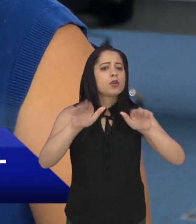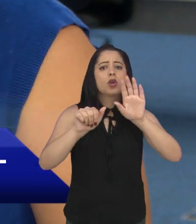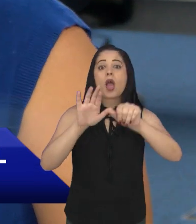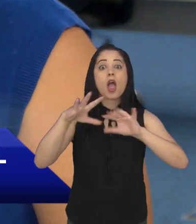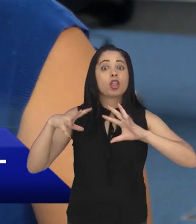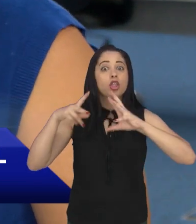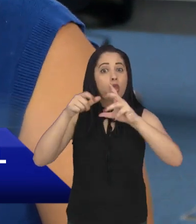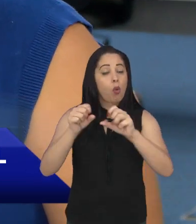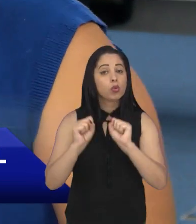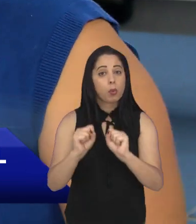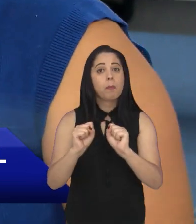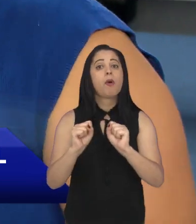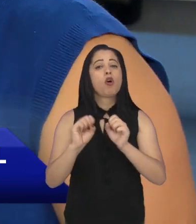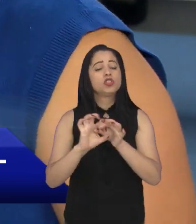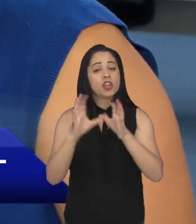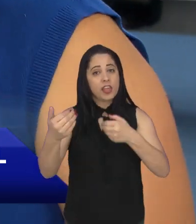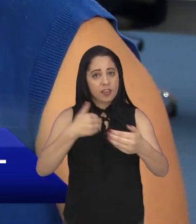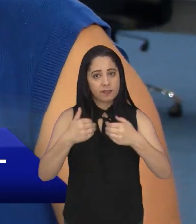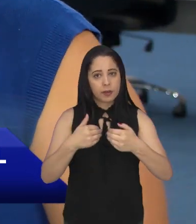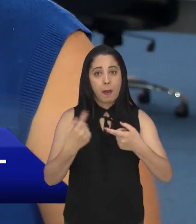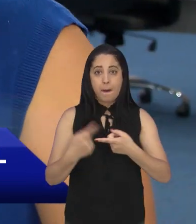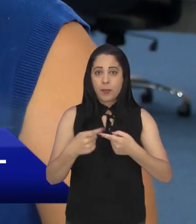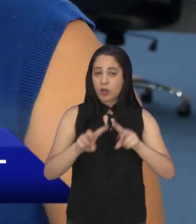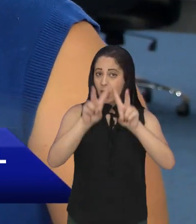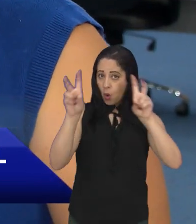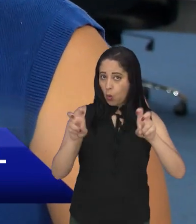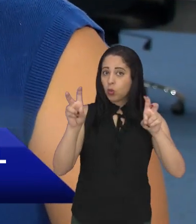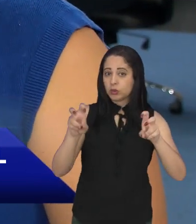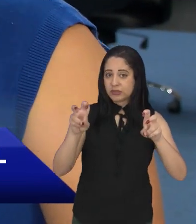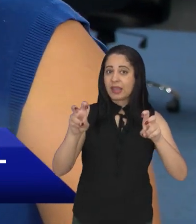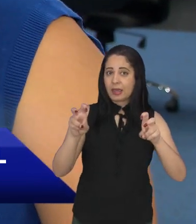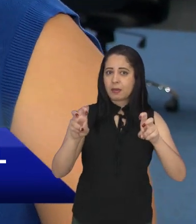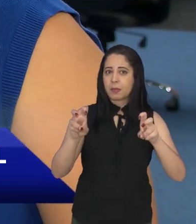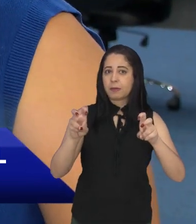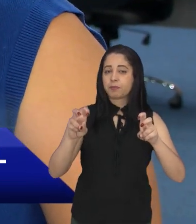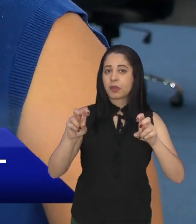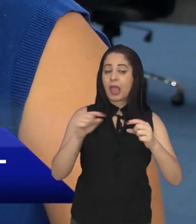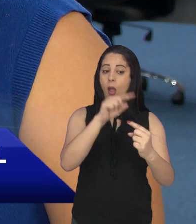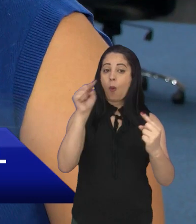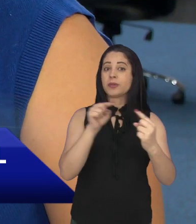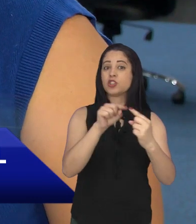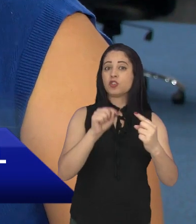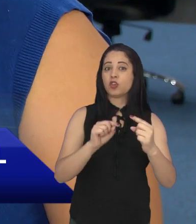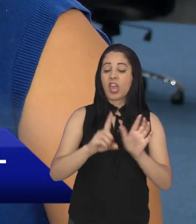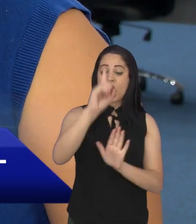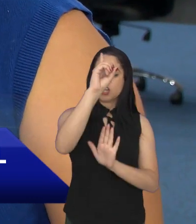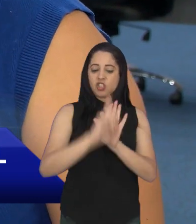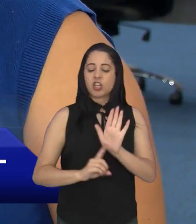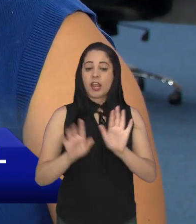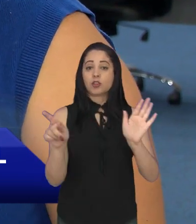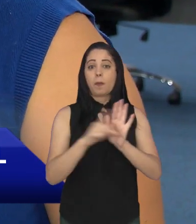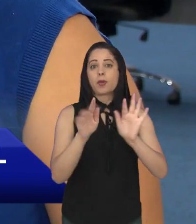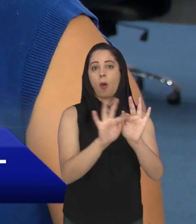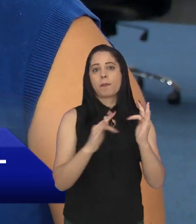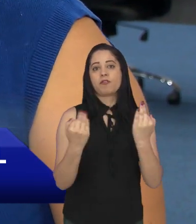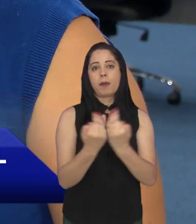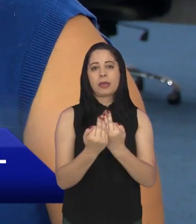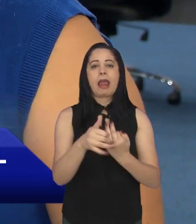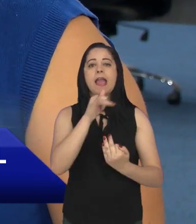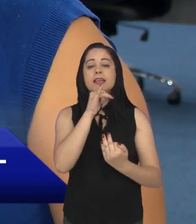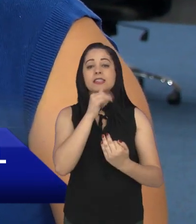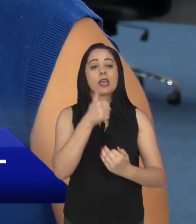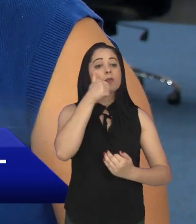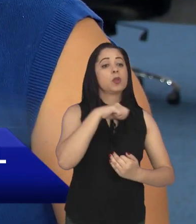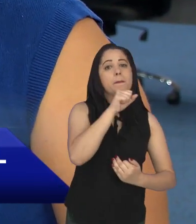todos vocês, é um assunto que abrange muito a área de direitos de família, com aprofundamento na